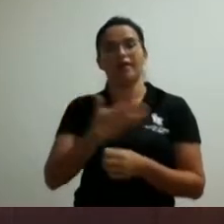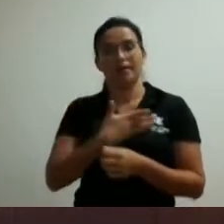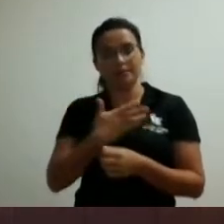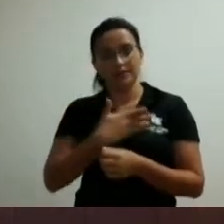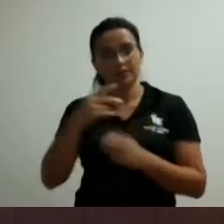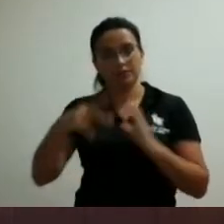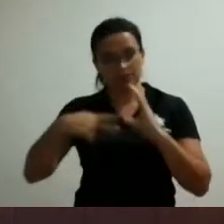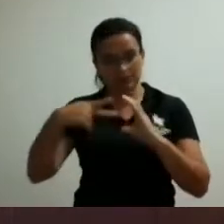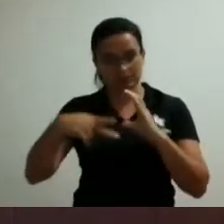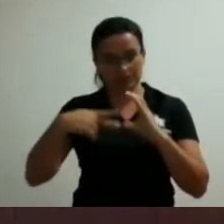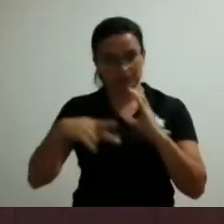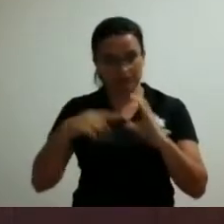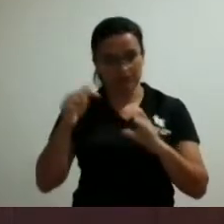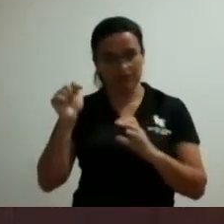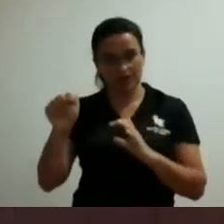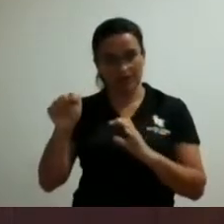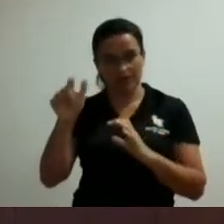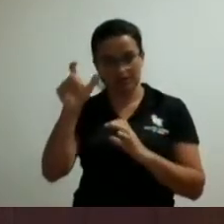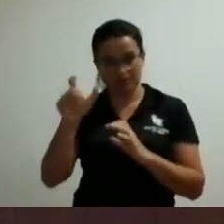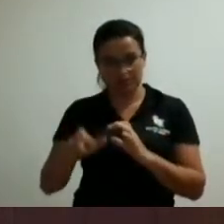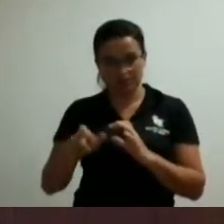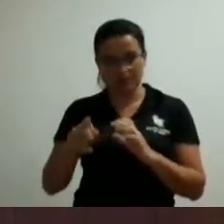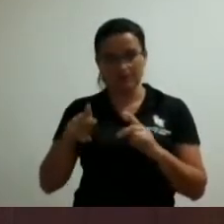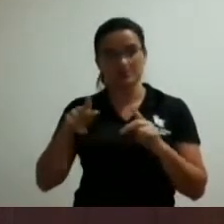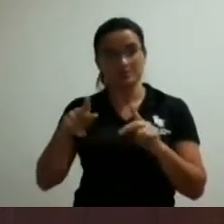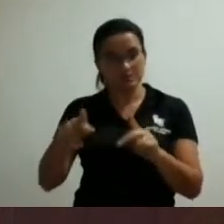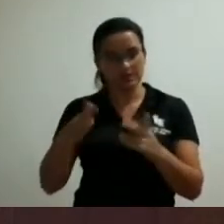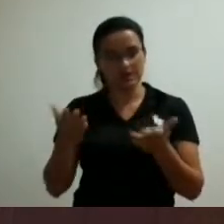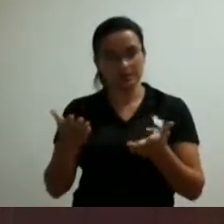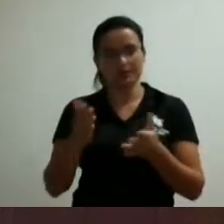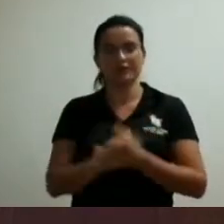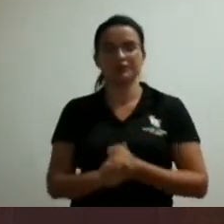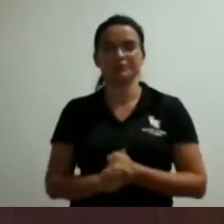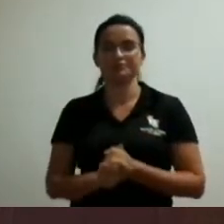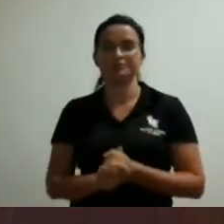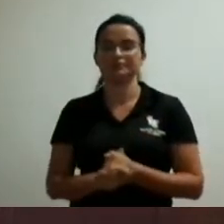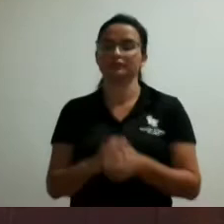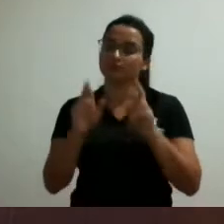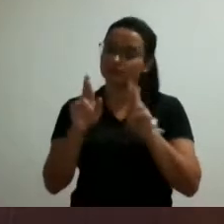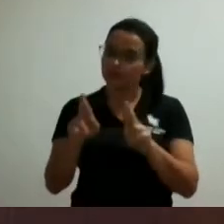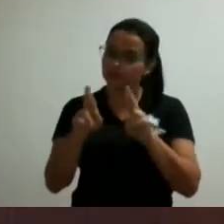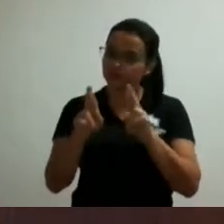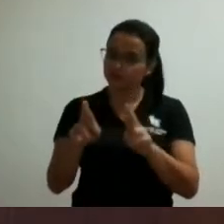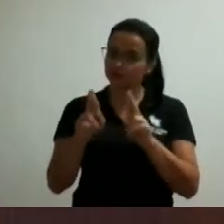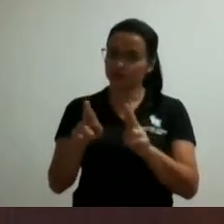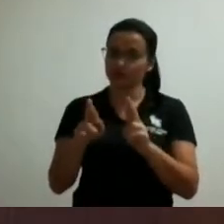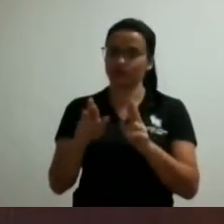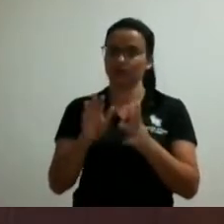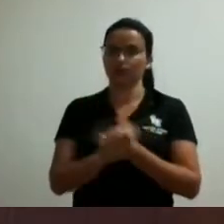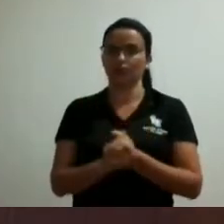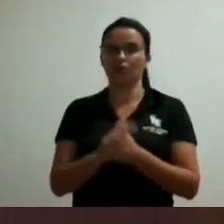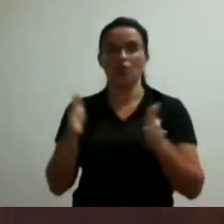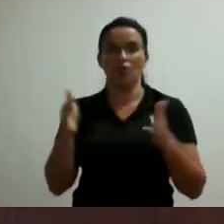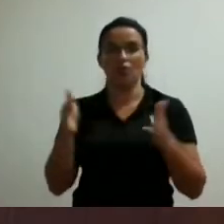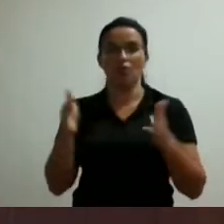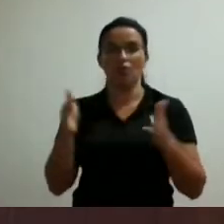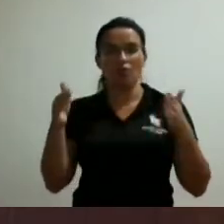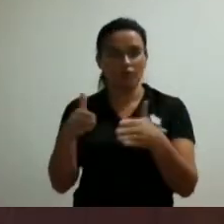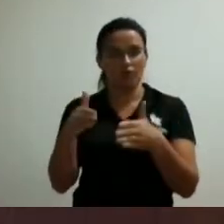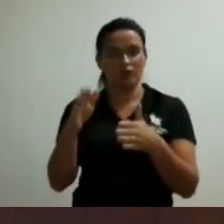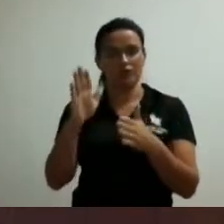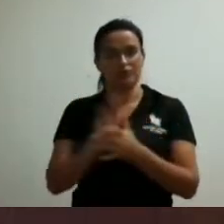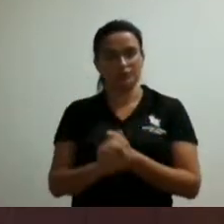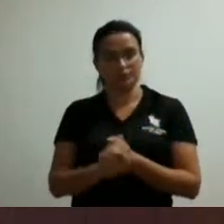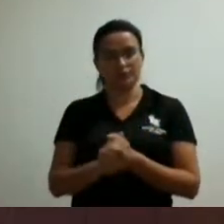garantido o fórum como a futura casa da Câmara Municipal nesse processo de mudança